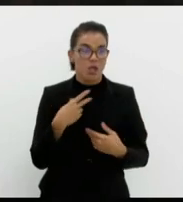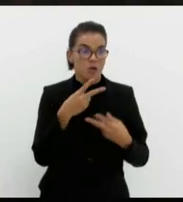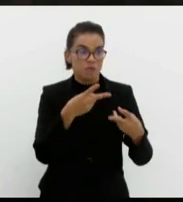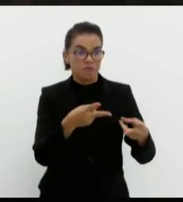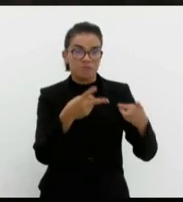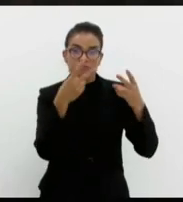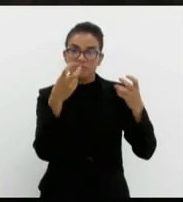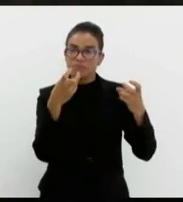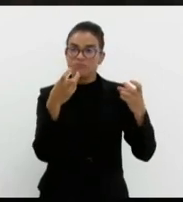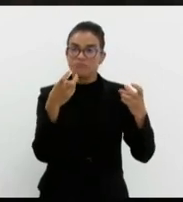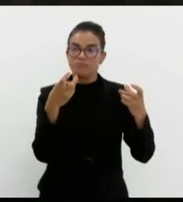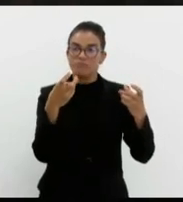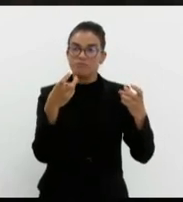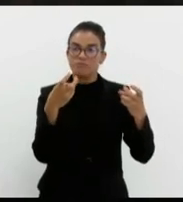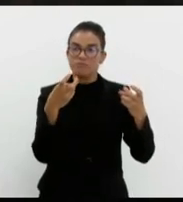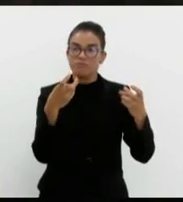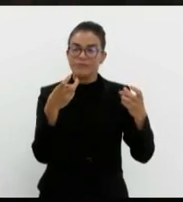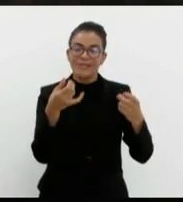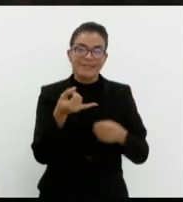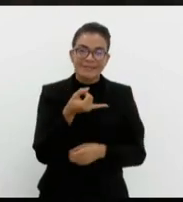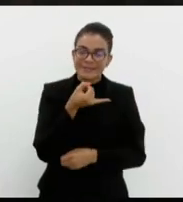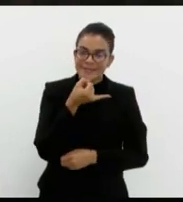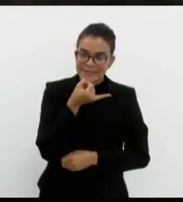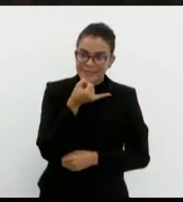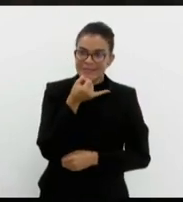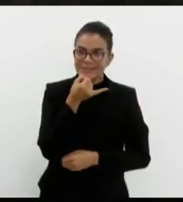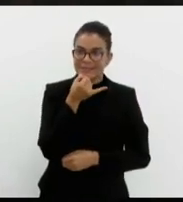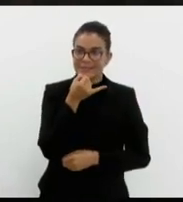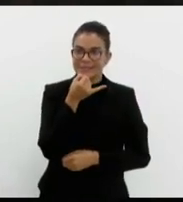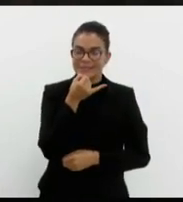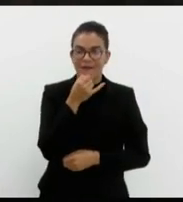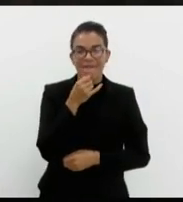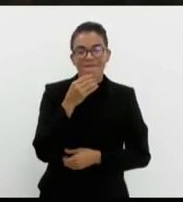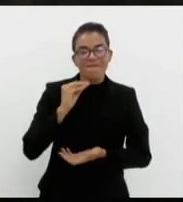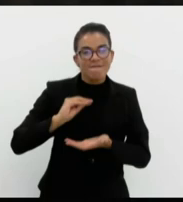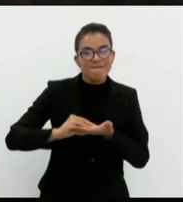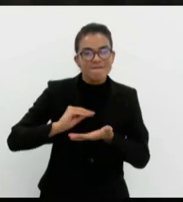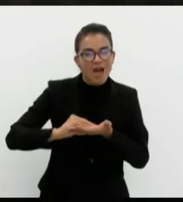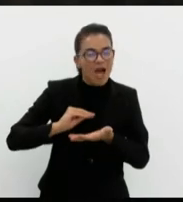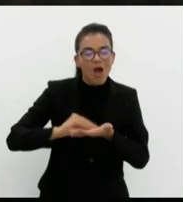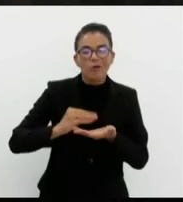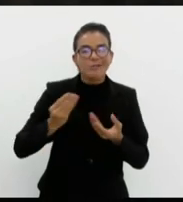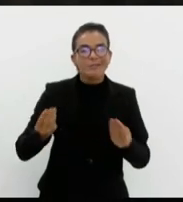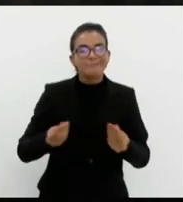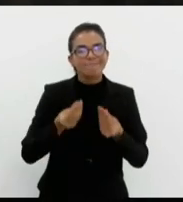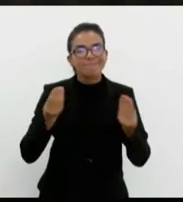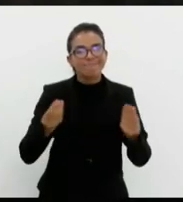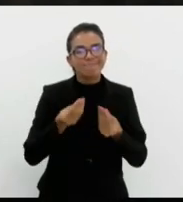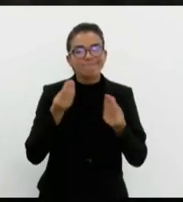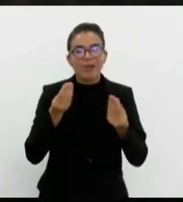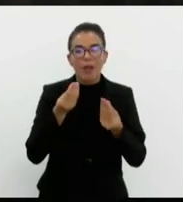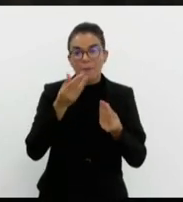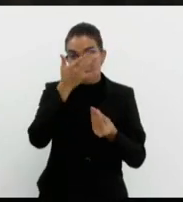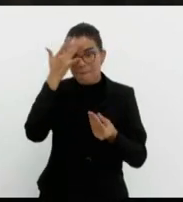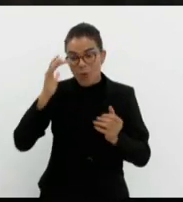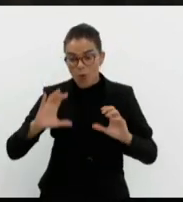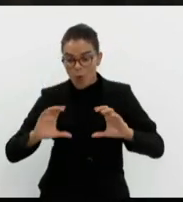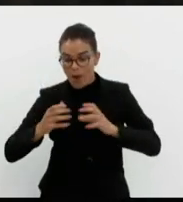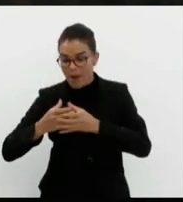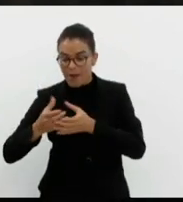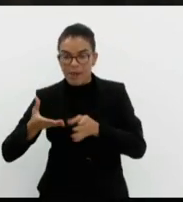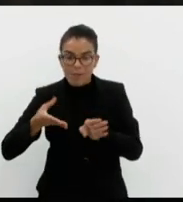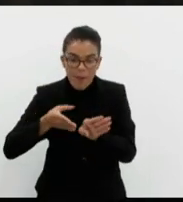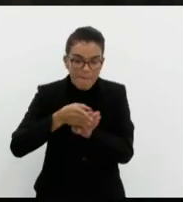ser, infelizmente, ignorância ou falta de conselheiros competentes para